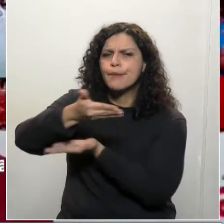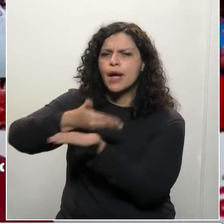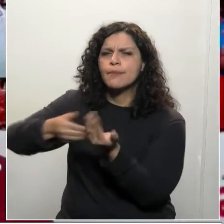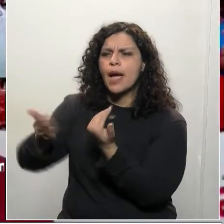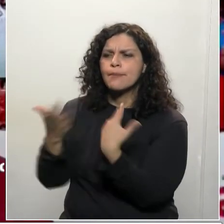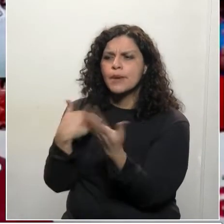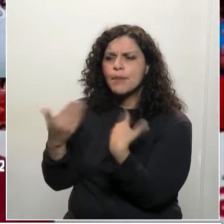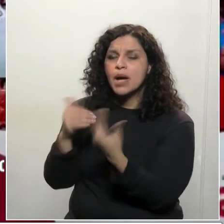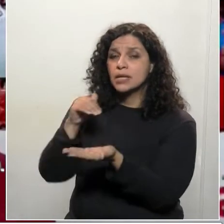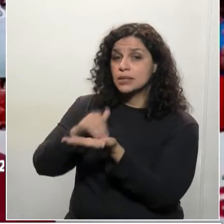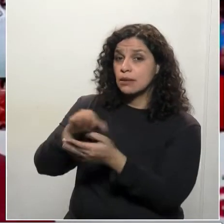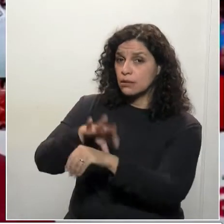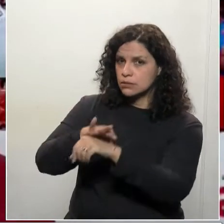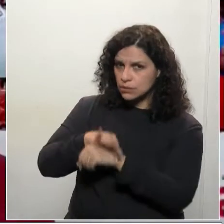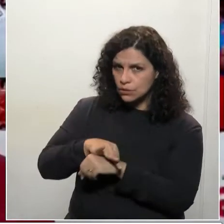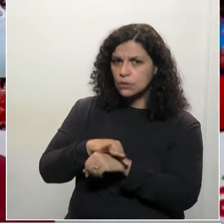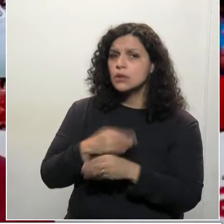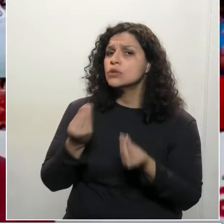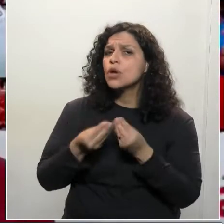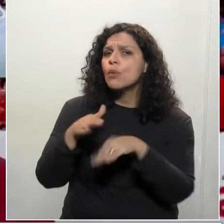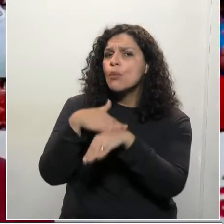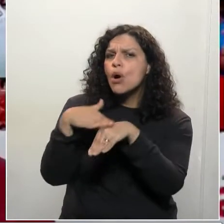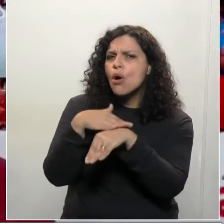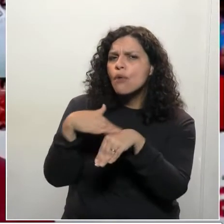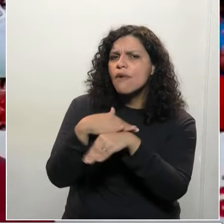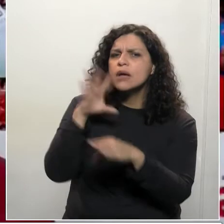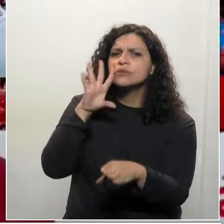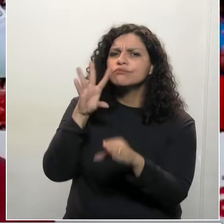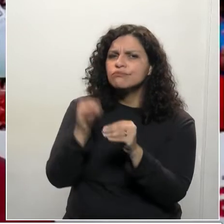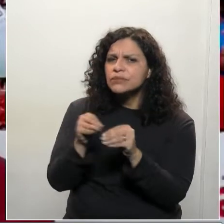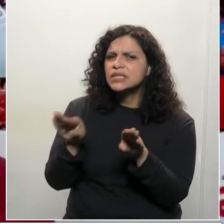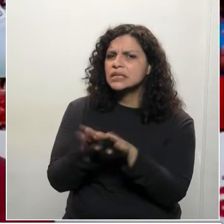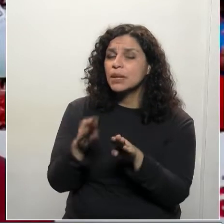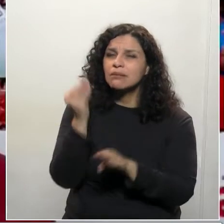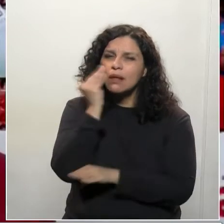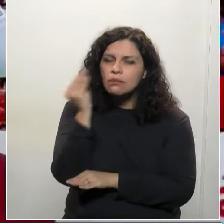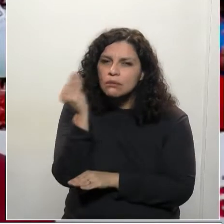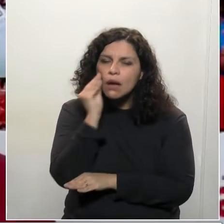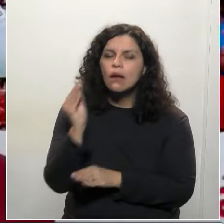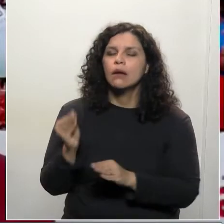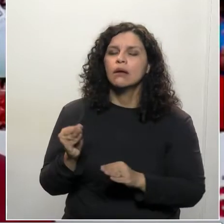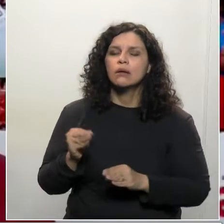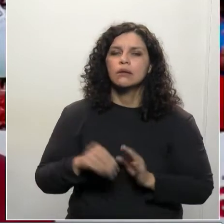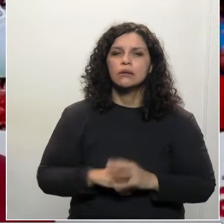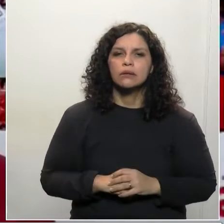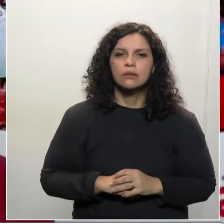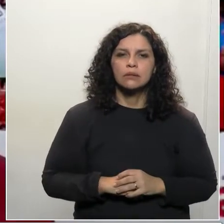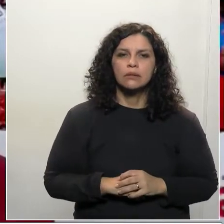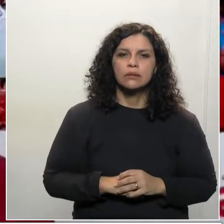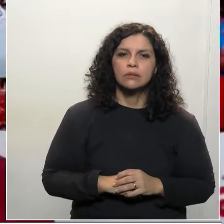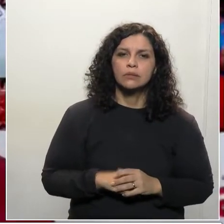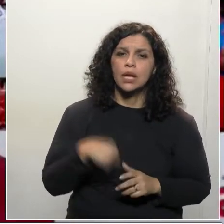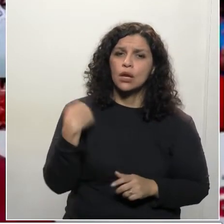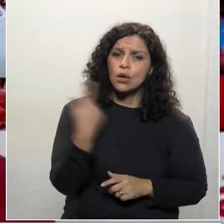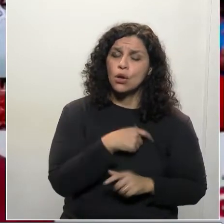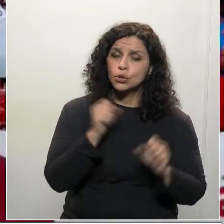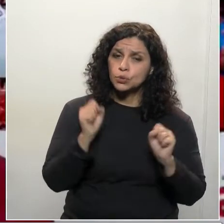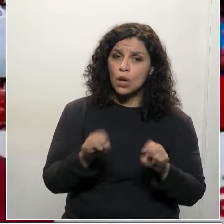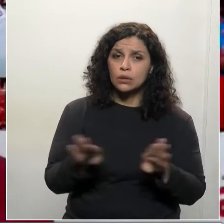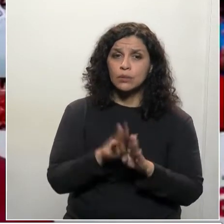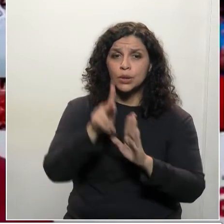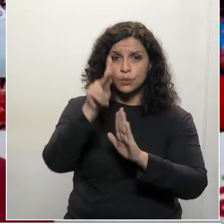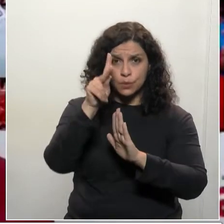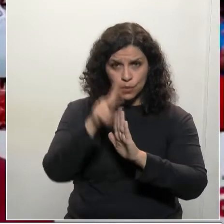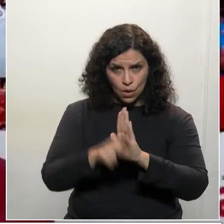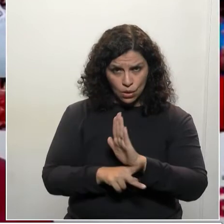Secretaria de Segurança uma conversa, buscando entendimento para podermos aprovar o